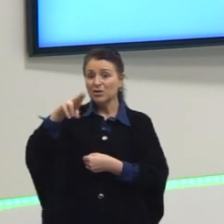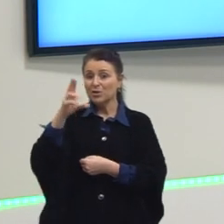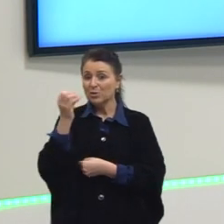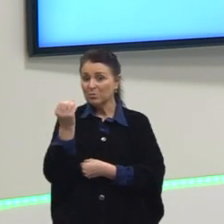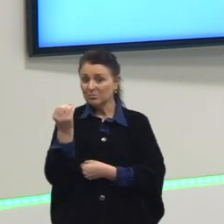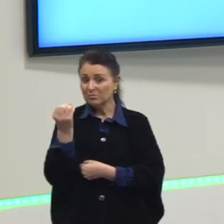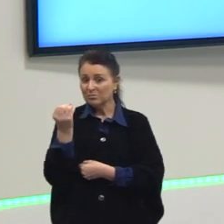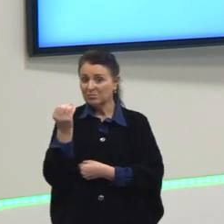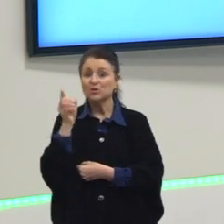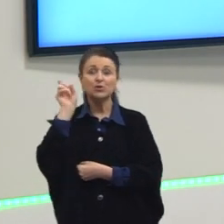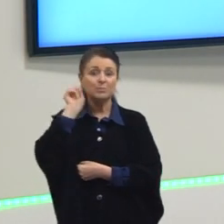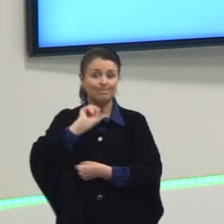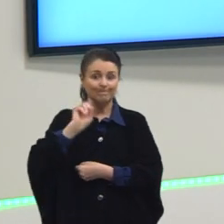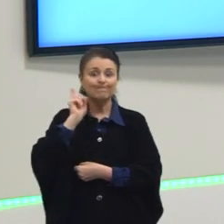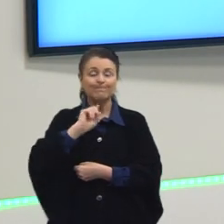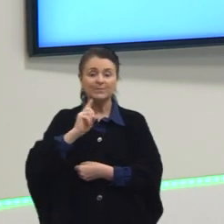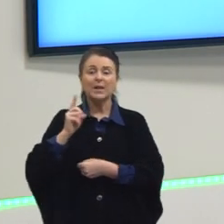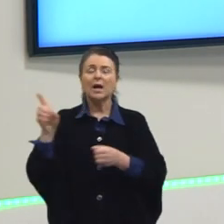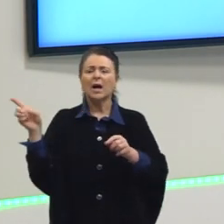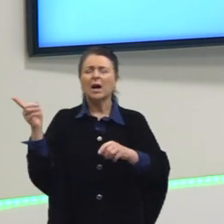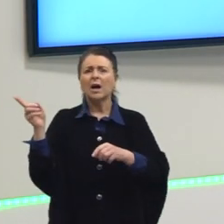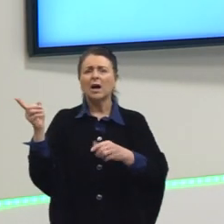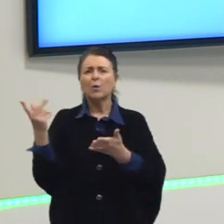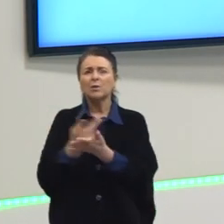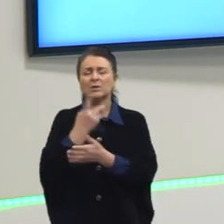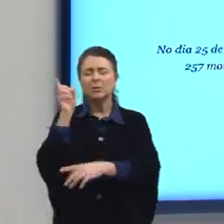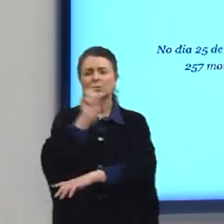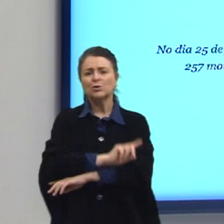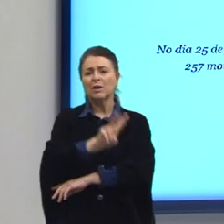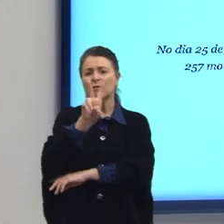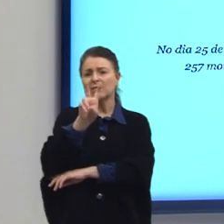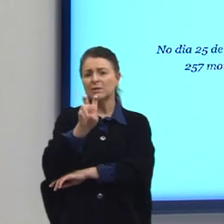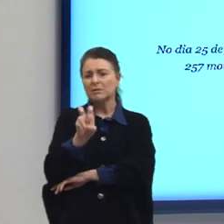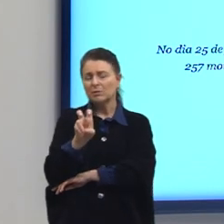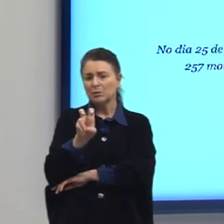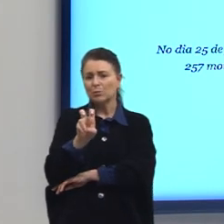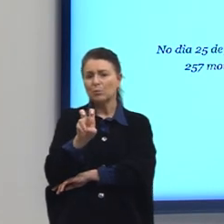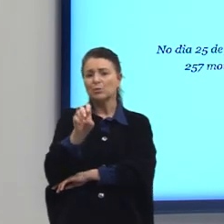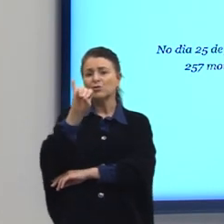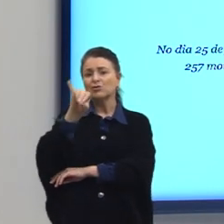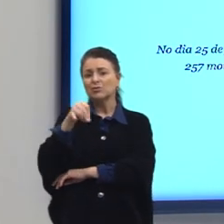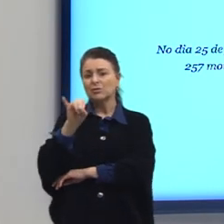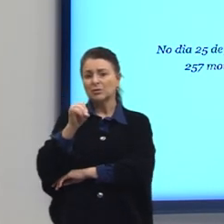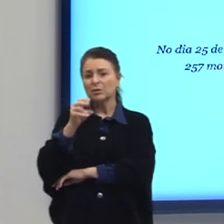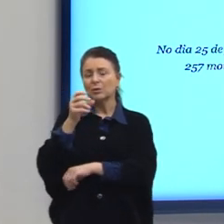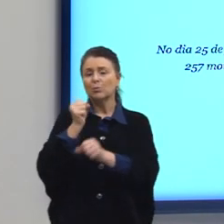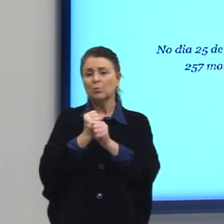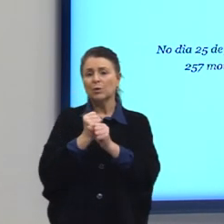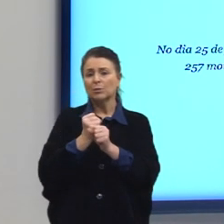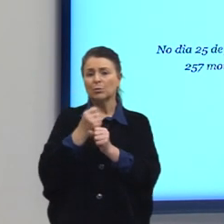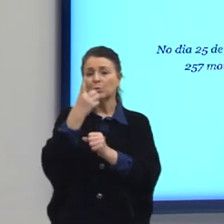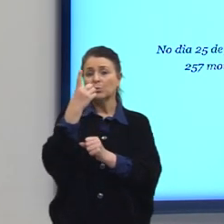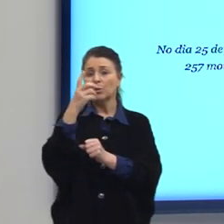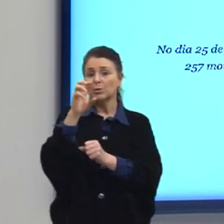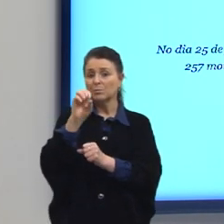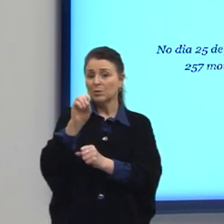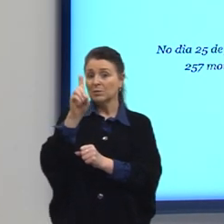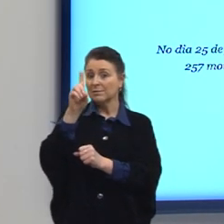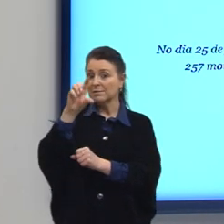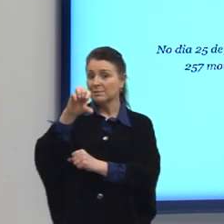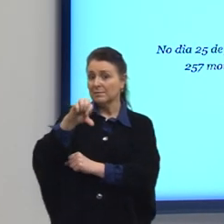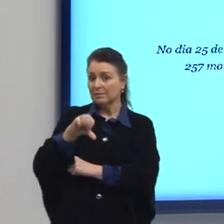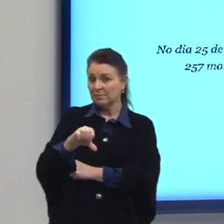desastre que ocorreu lá em dia 25 de janeiro de 2009. Então, colocamos aqui vários